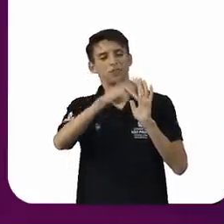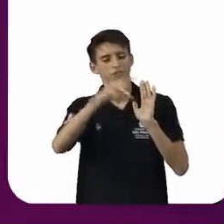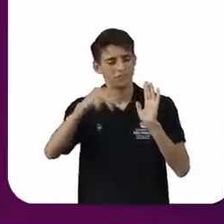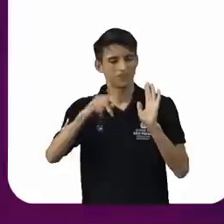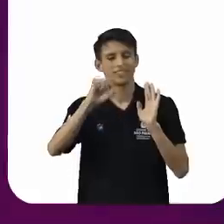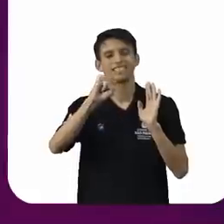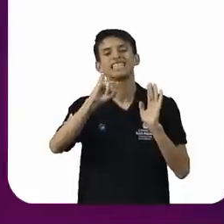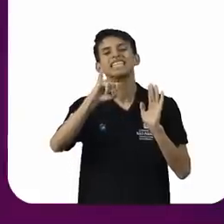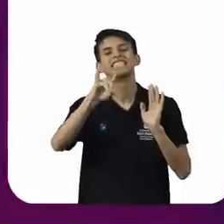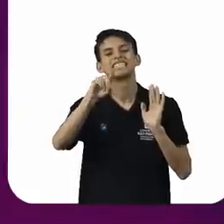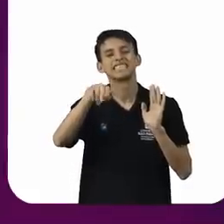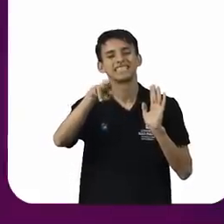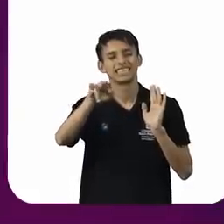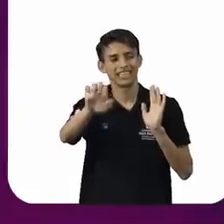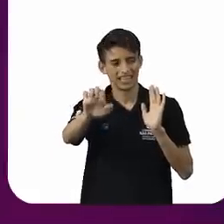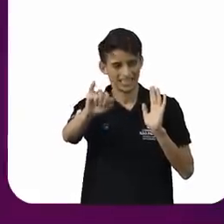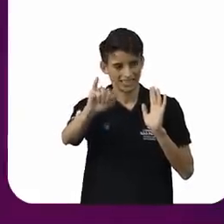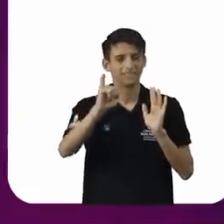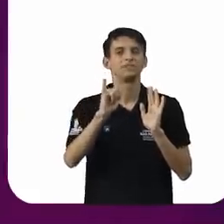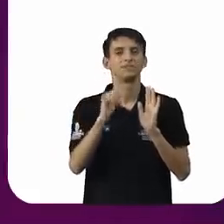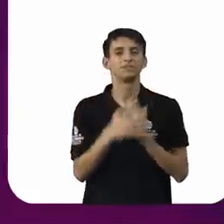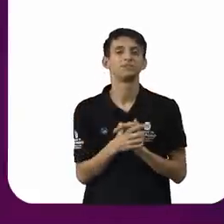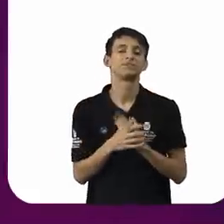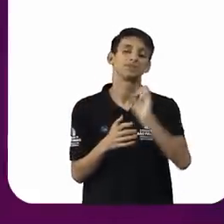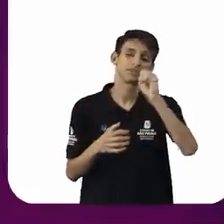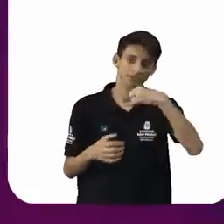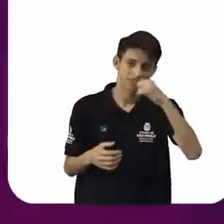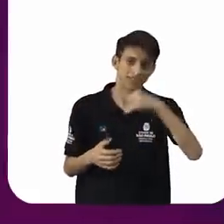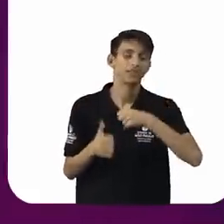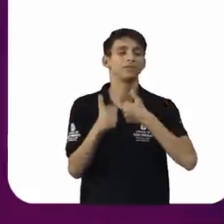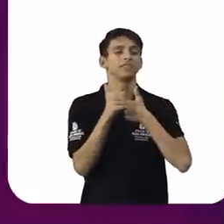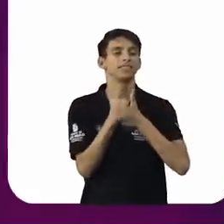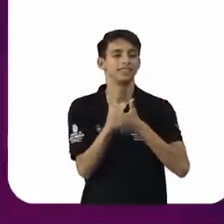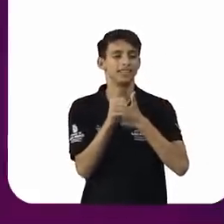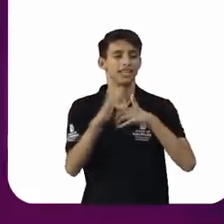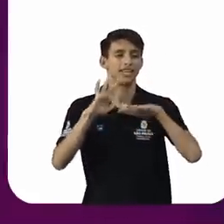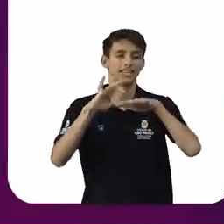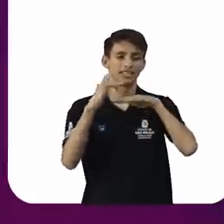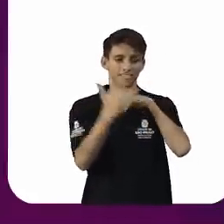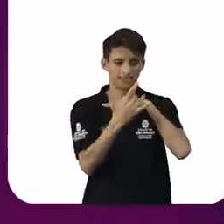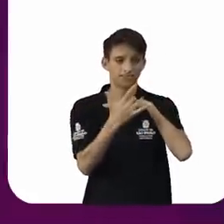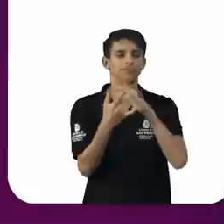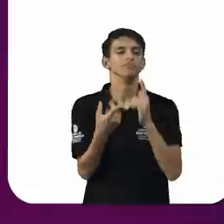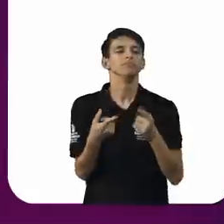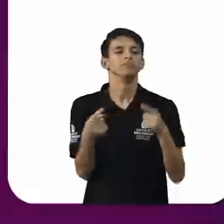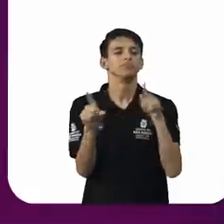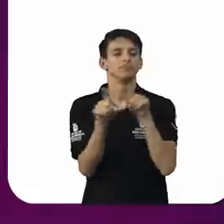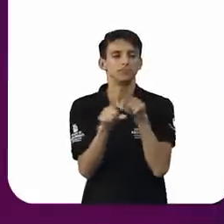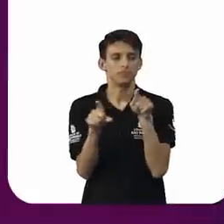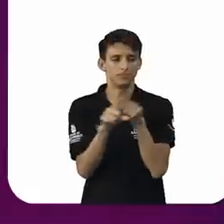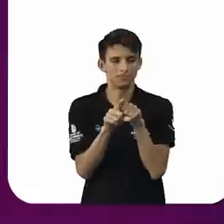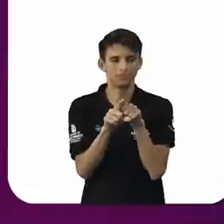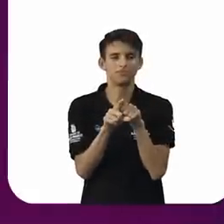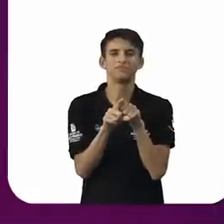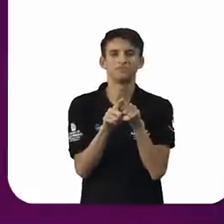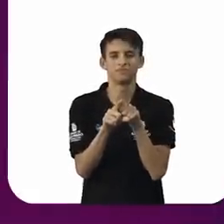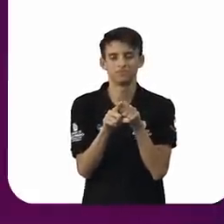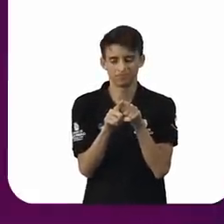Nogueira. Então, sim, me sigam nas minhas redes também, não é?